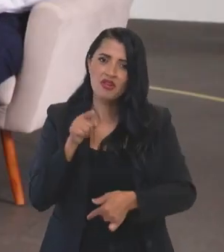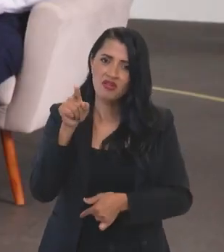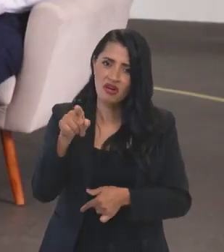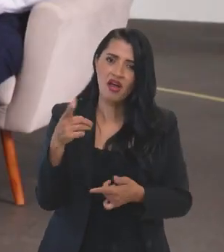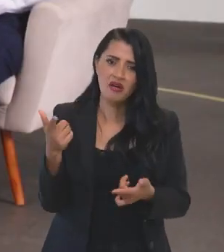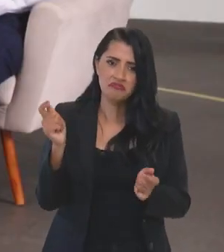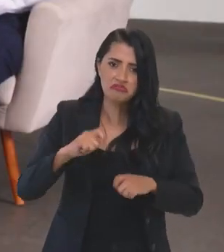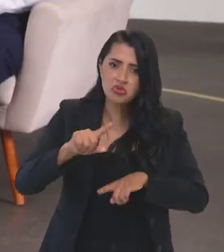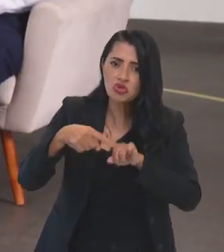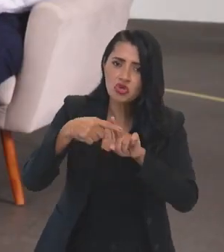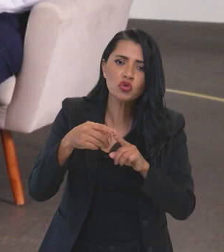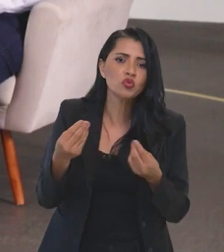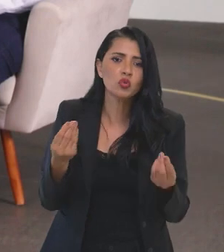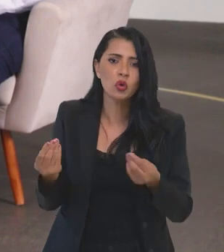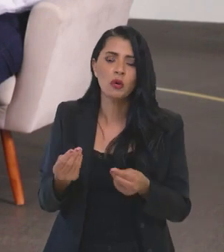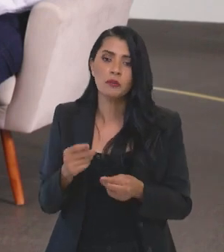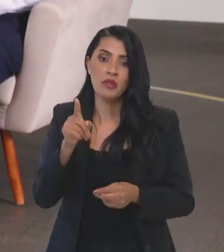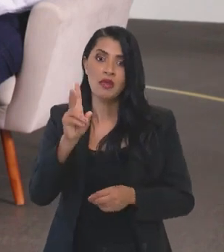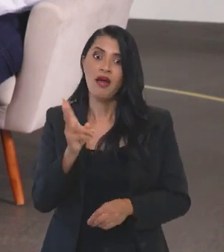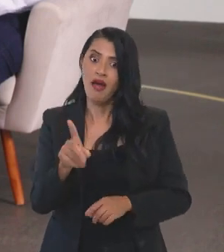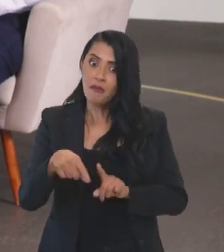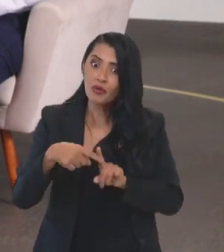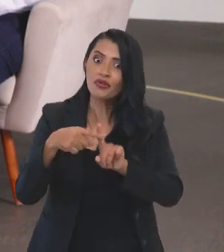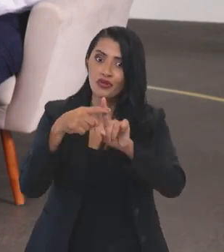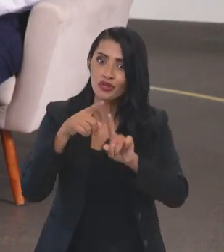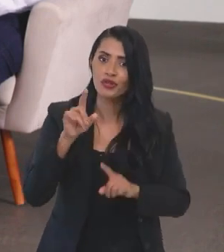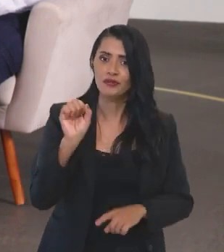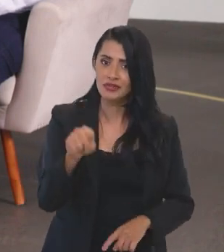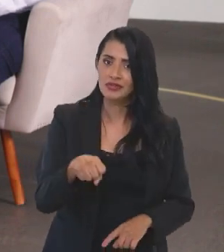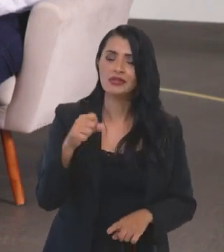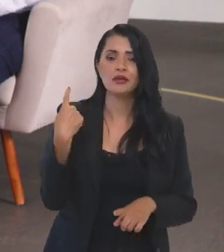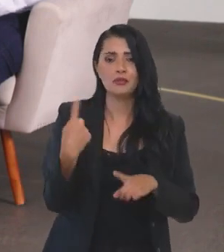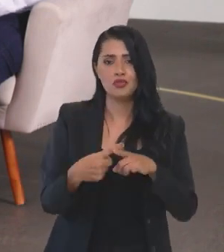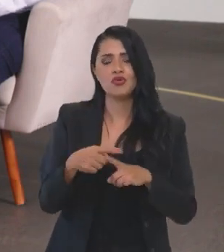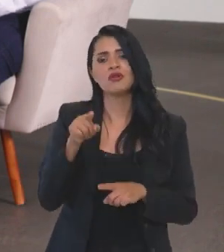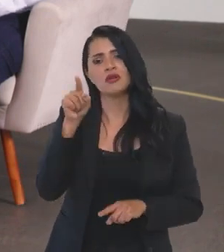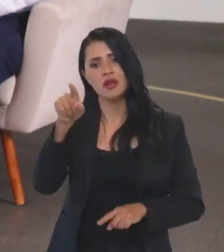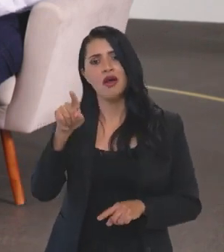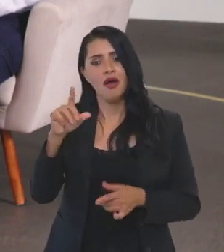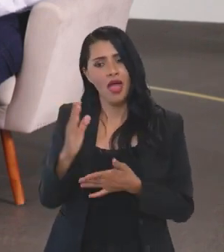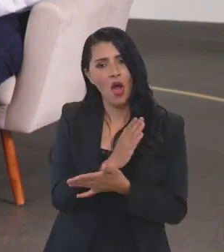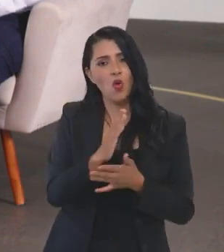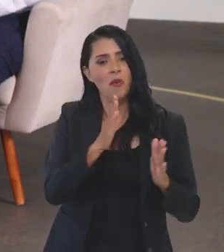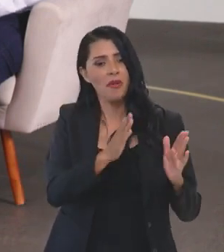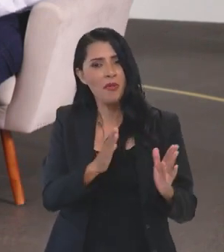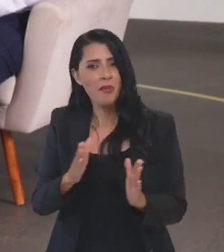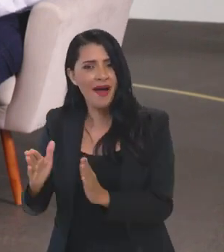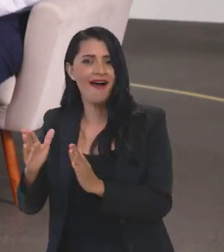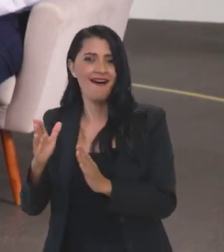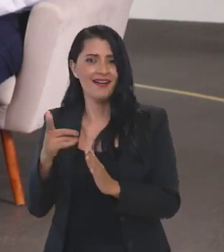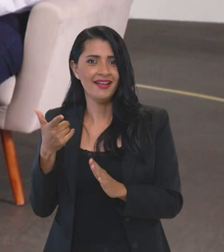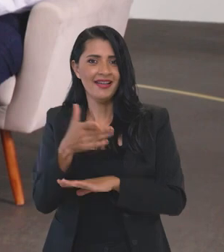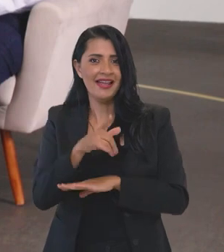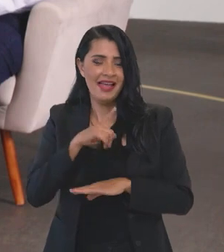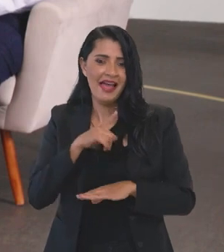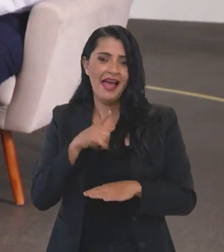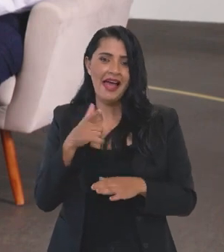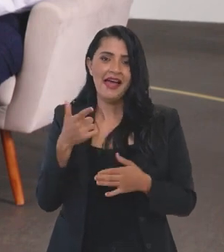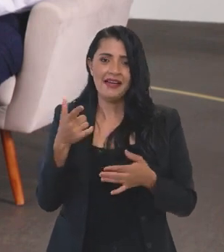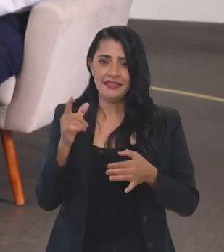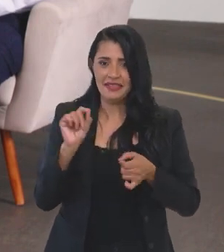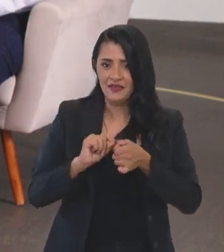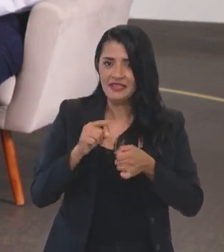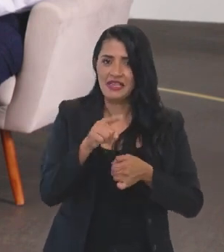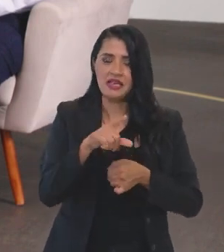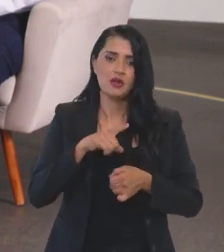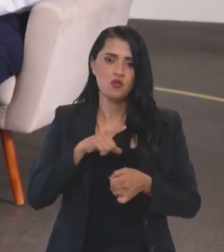desse trabalho lá em Rio Guamá foi positivo? Está sendo positivo porque são algumas fases. As operações estão em